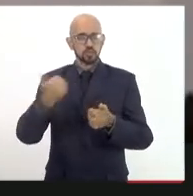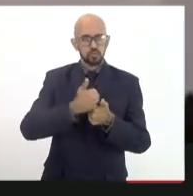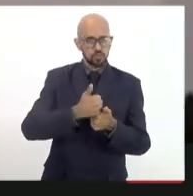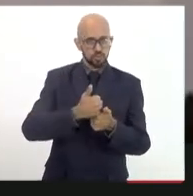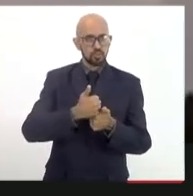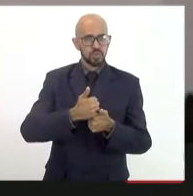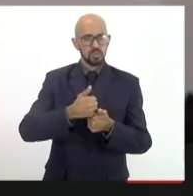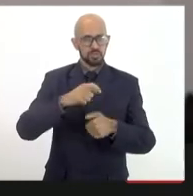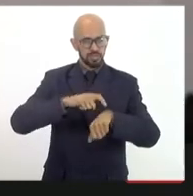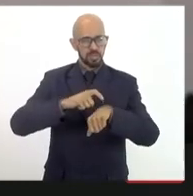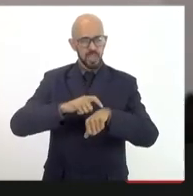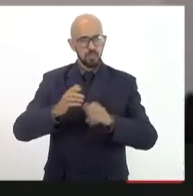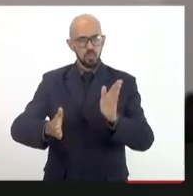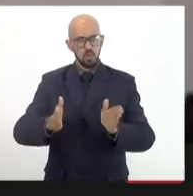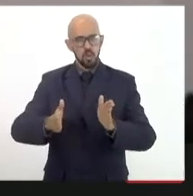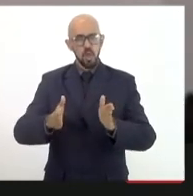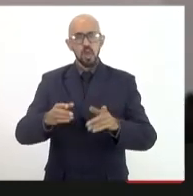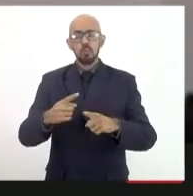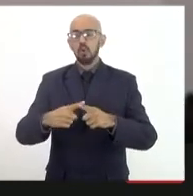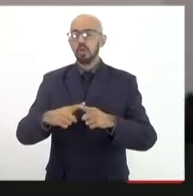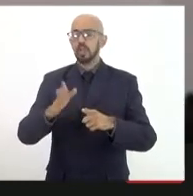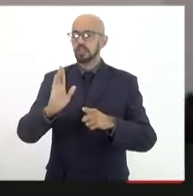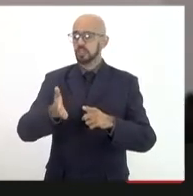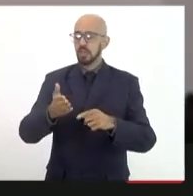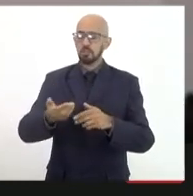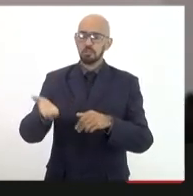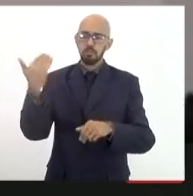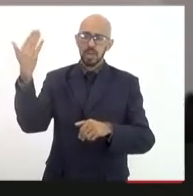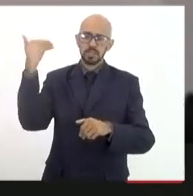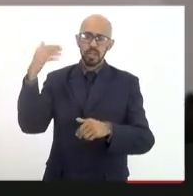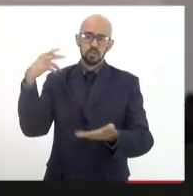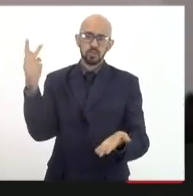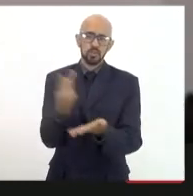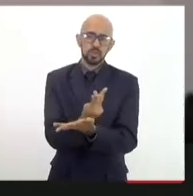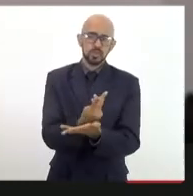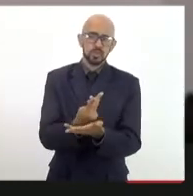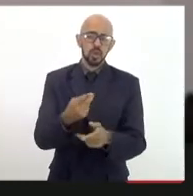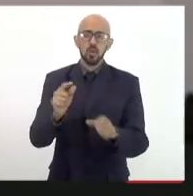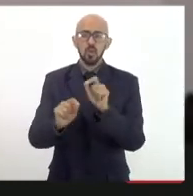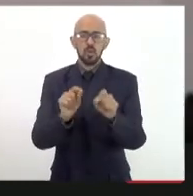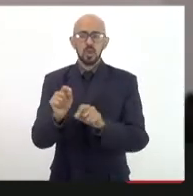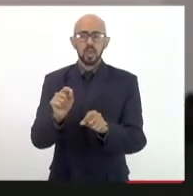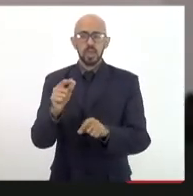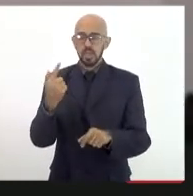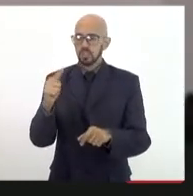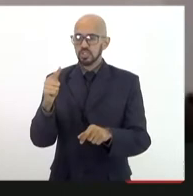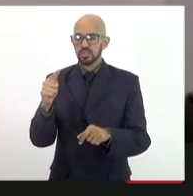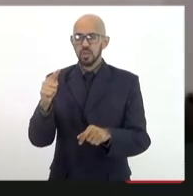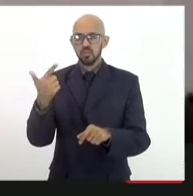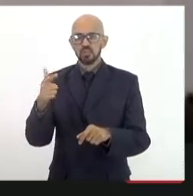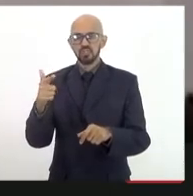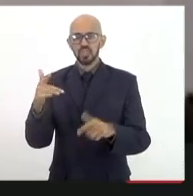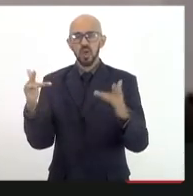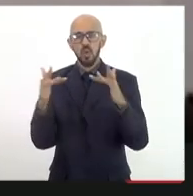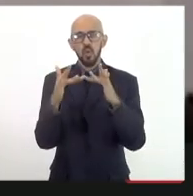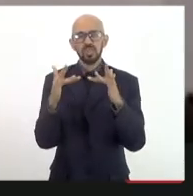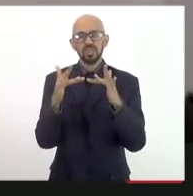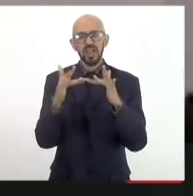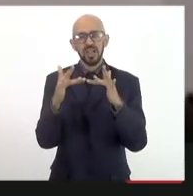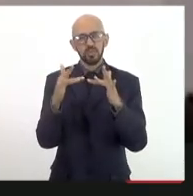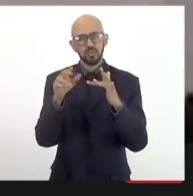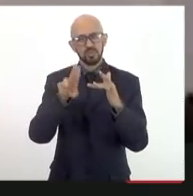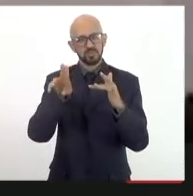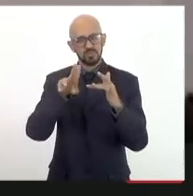porque já foi o tempo em que a gestão não tinha contato com as universidades, aliás,